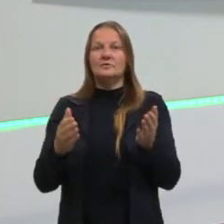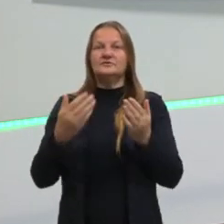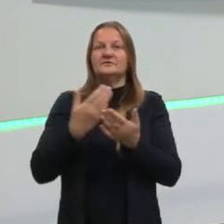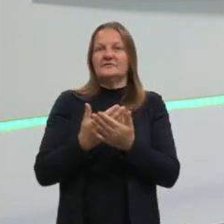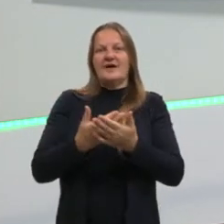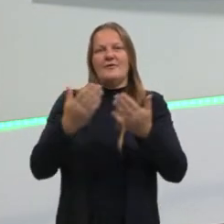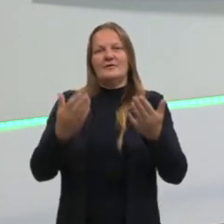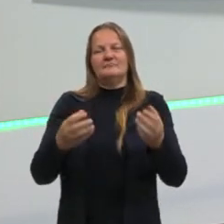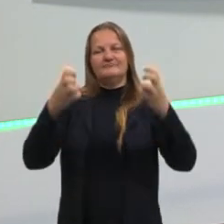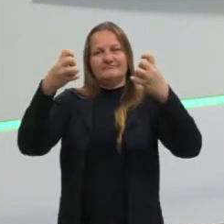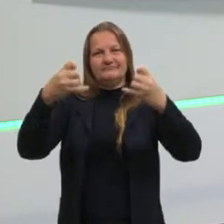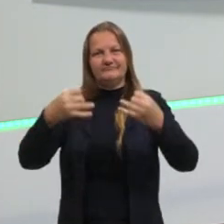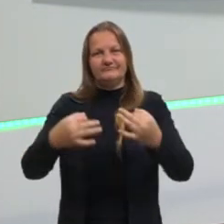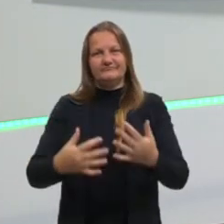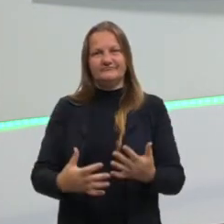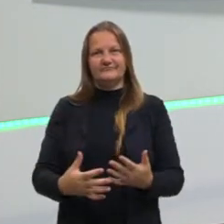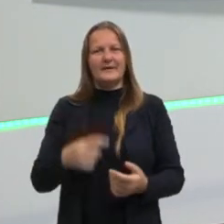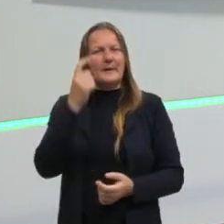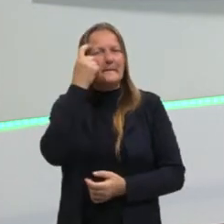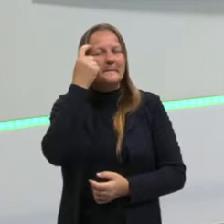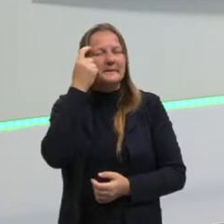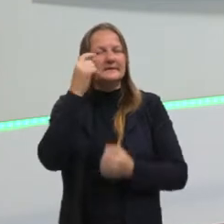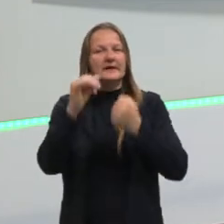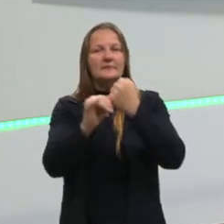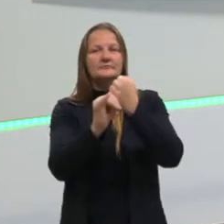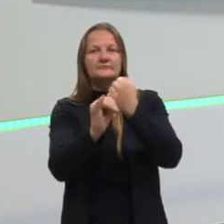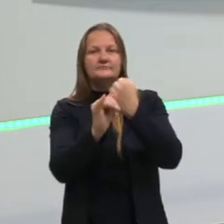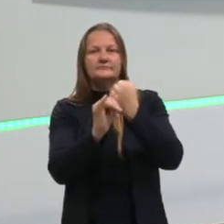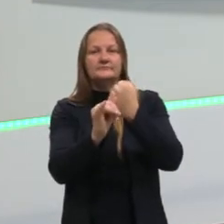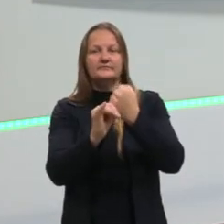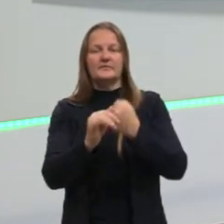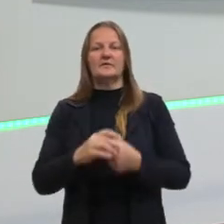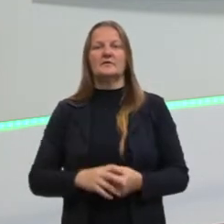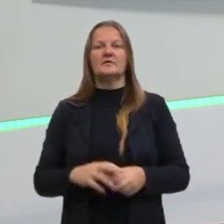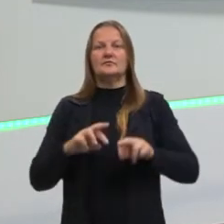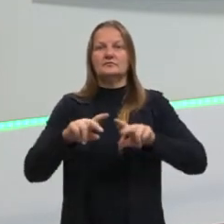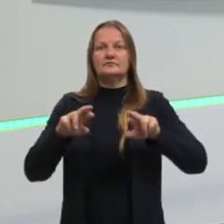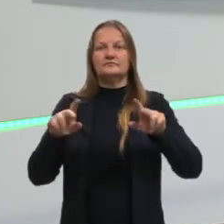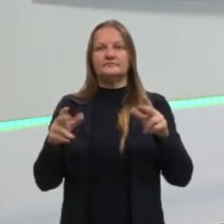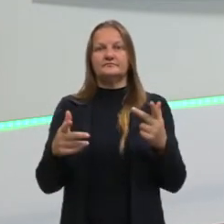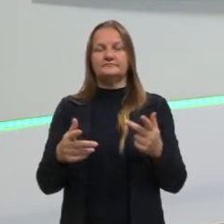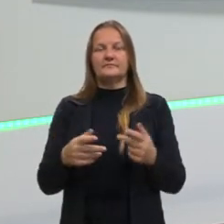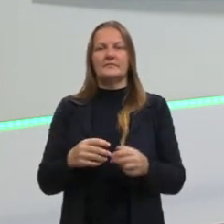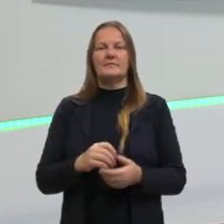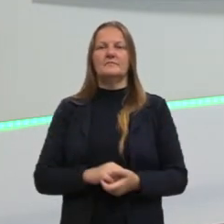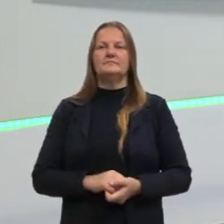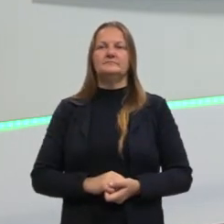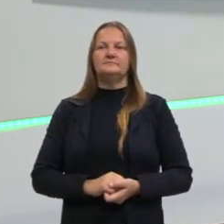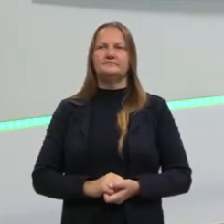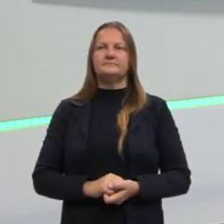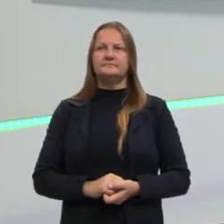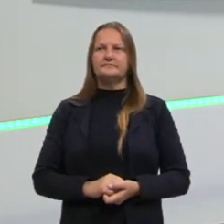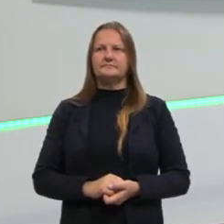falar quando a gente for pensar em crônicas. Eventos marcados no tempo.